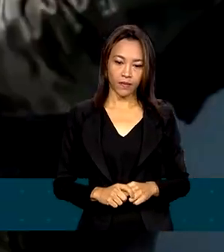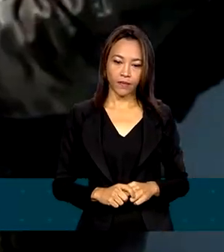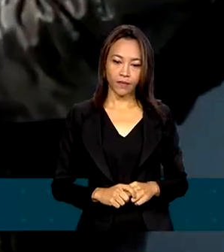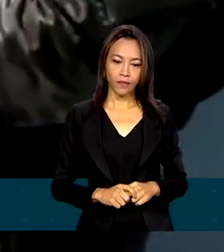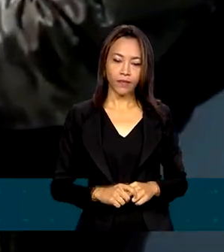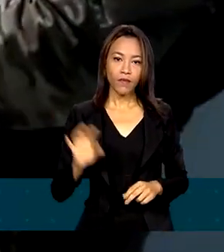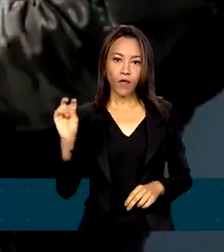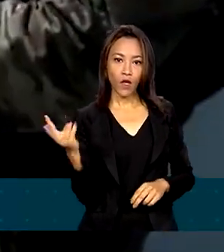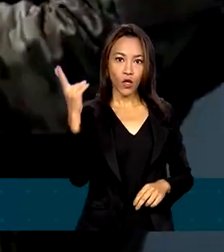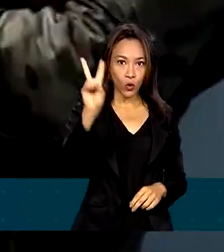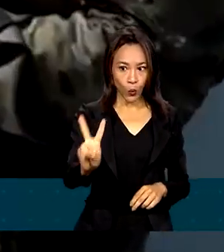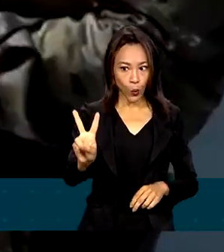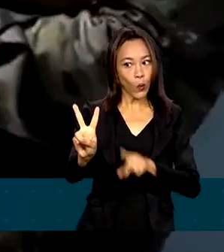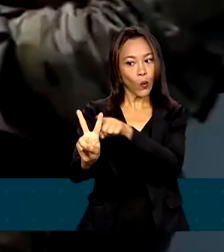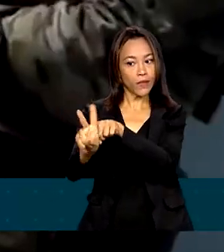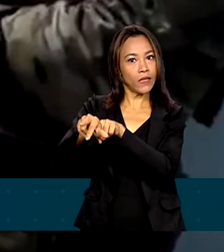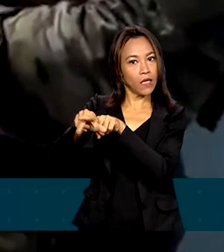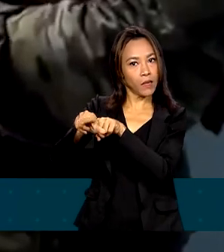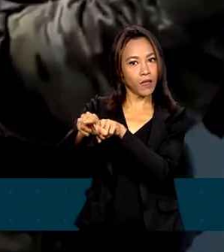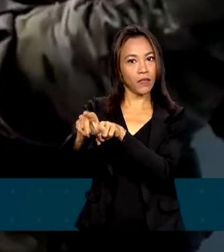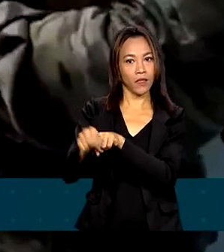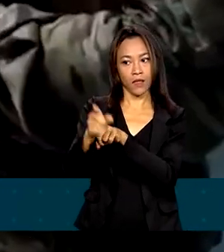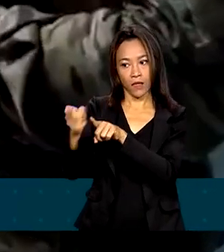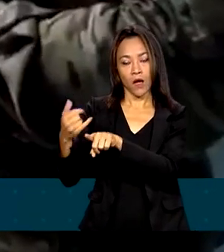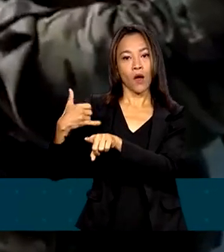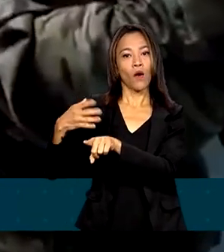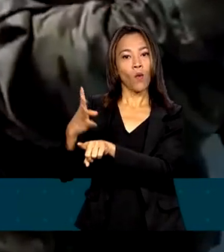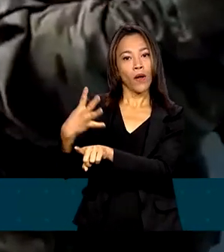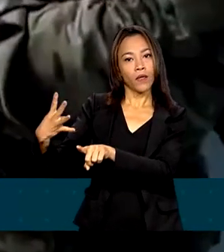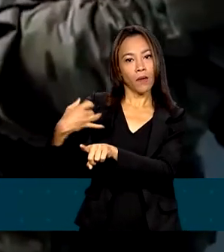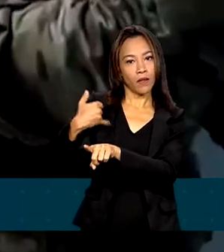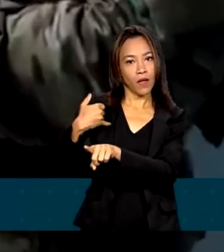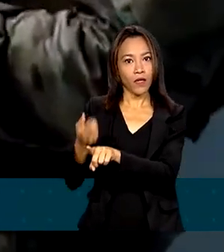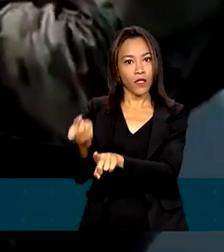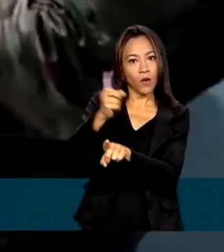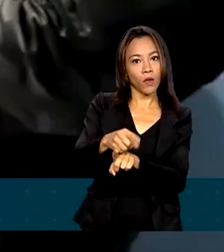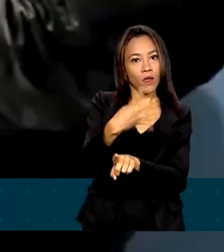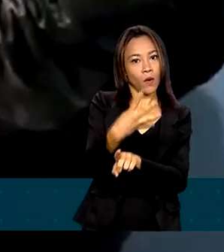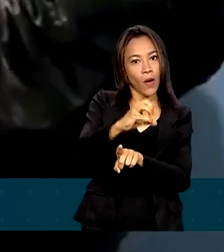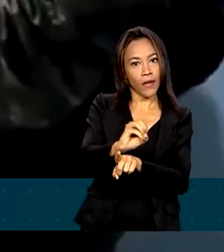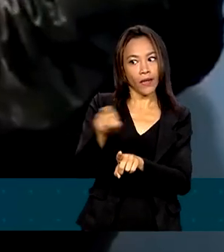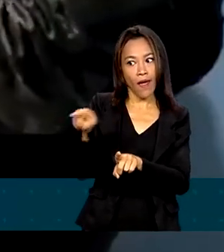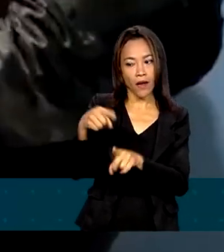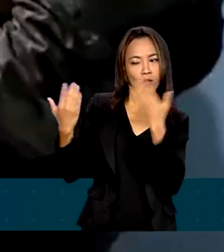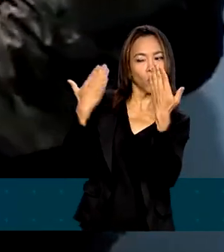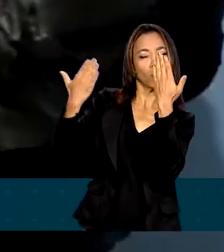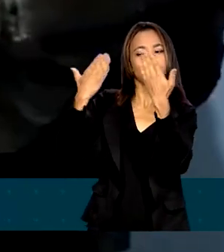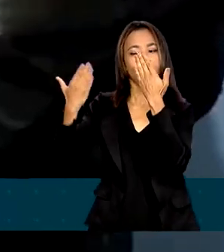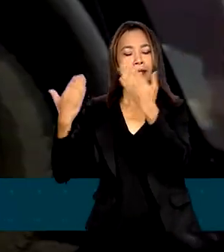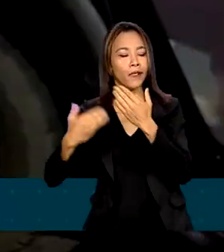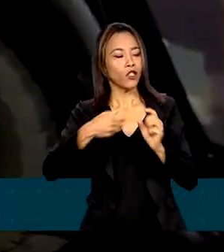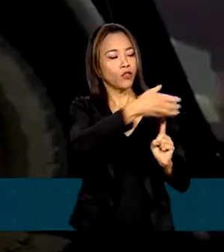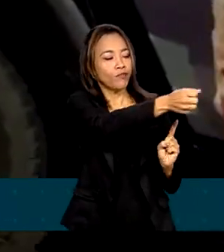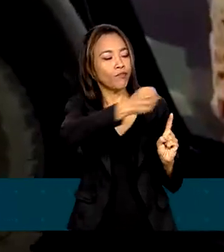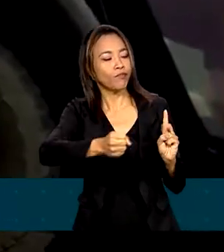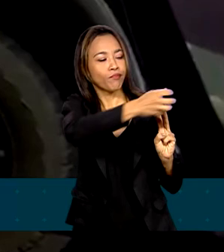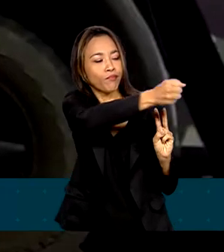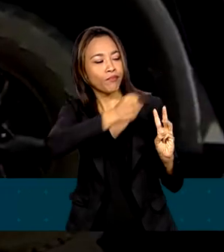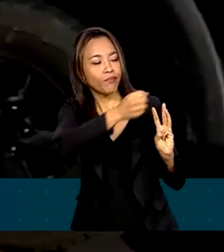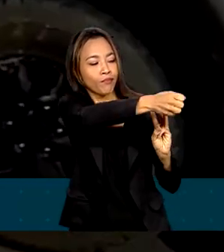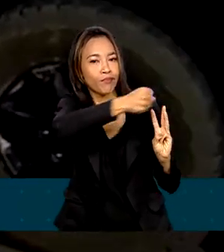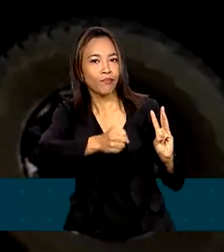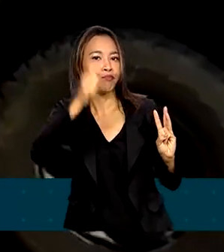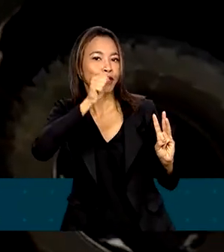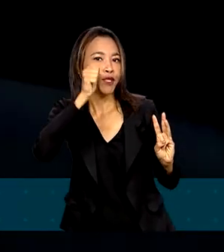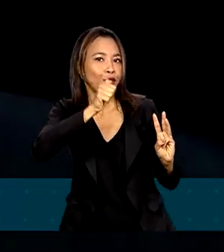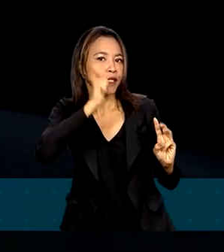Duas irmãs de 44 e 40 anos, suspeitas de recrutar meninas para a prostituição, foram levadas